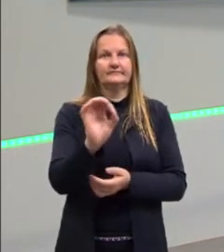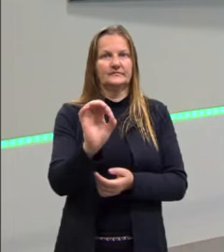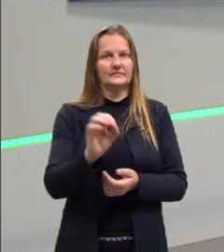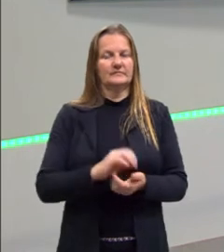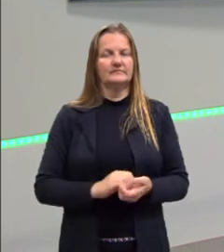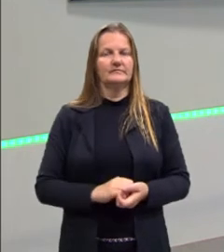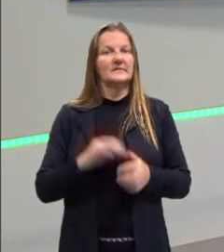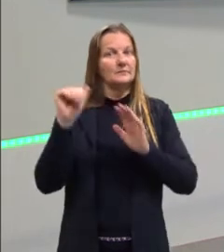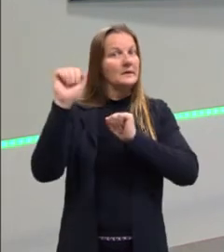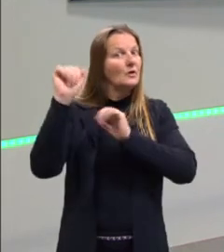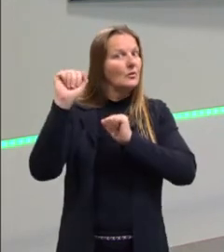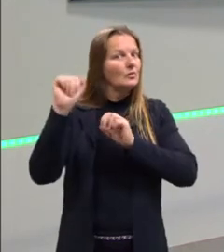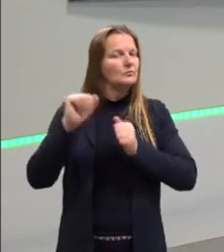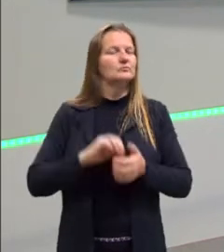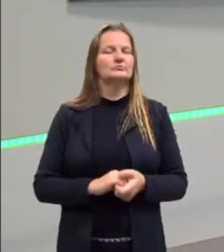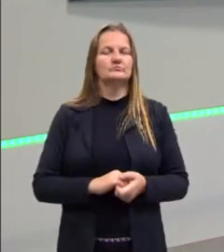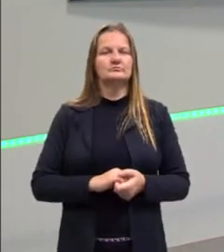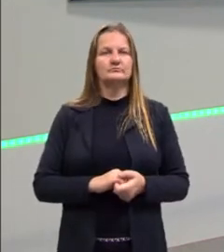para isso.